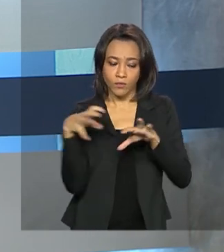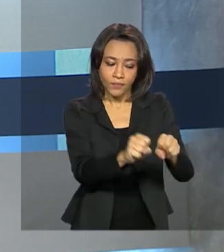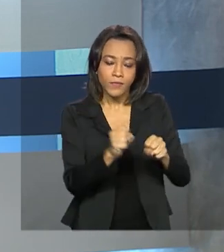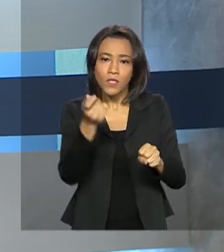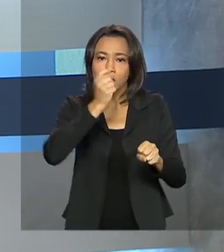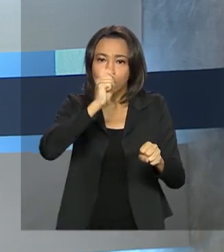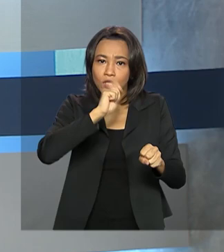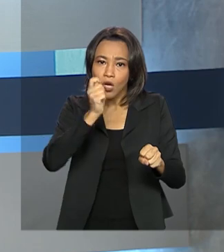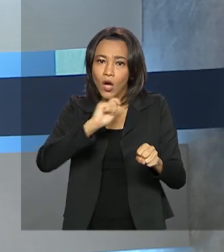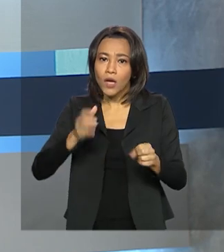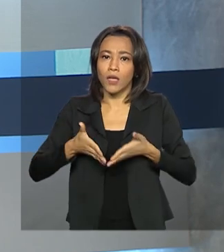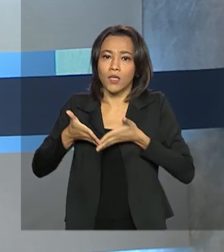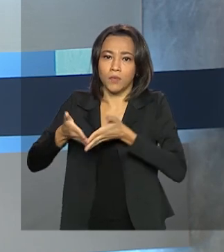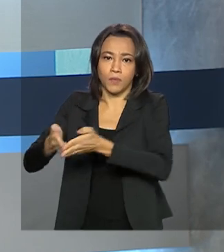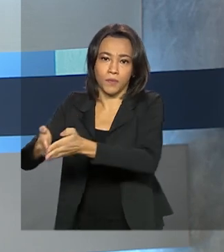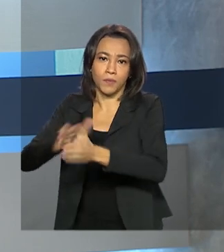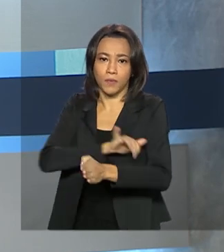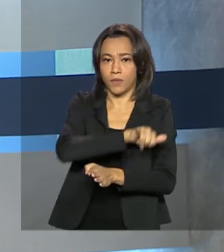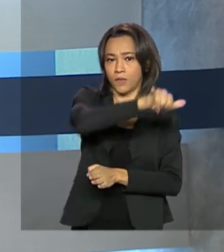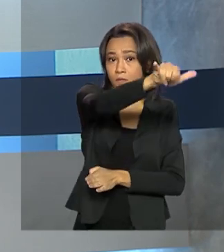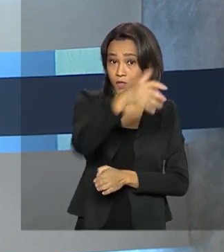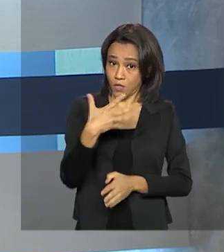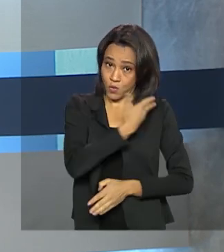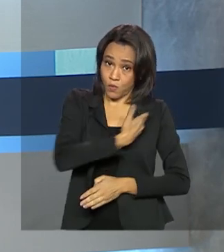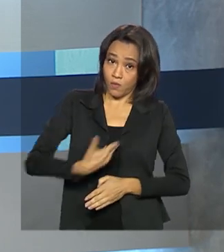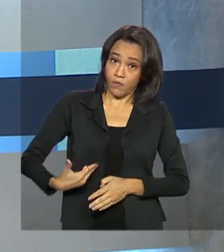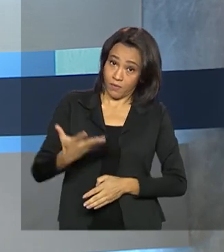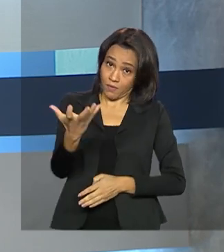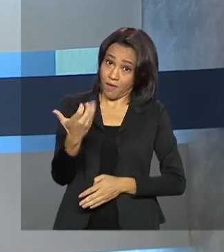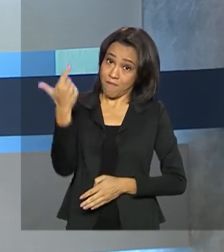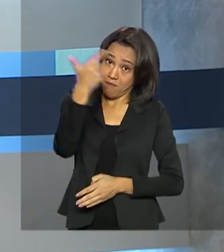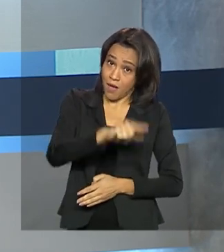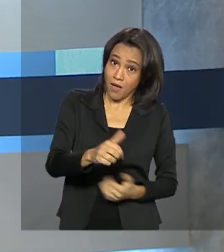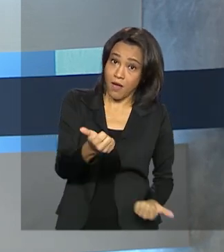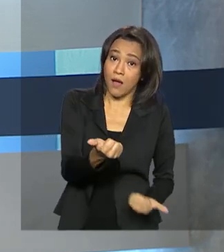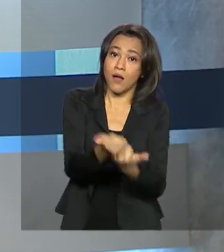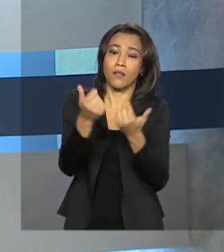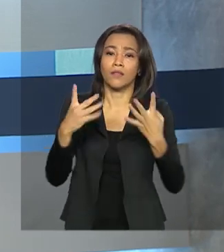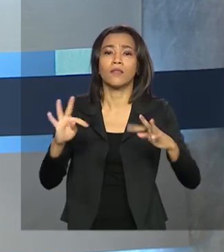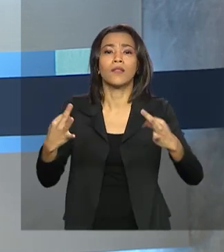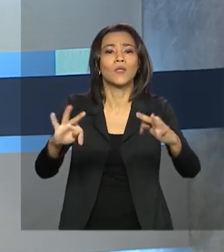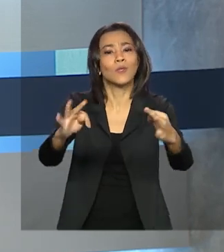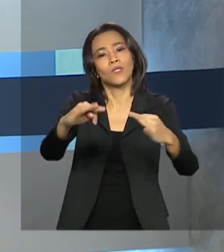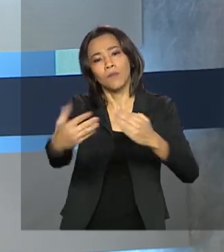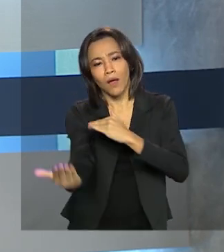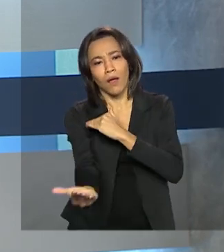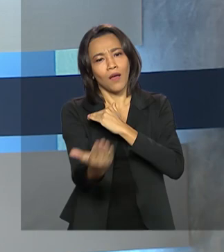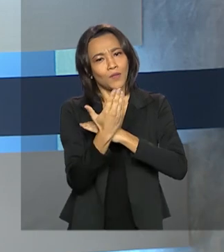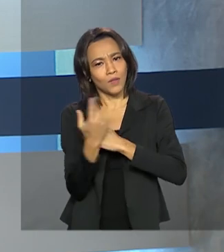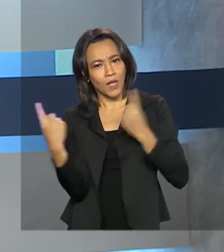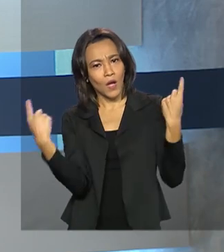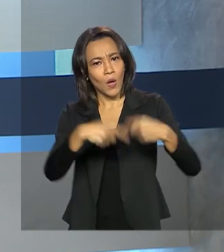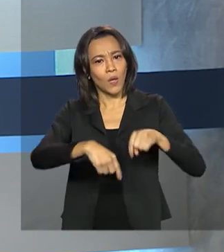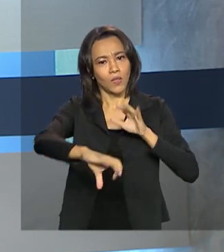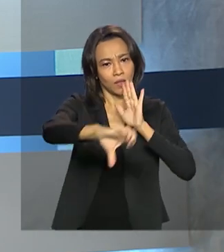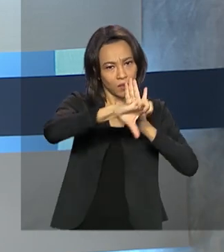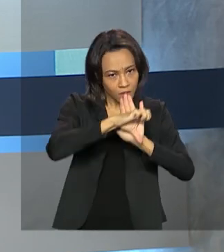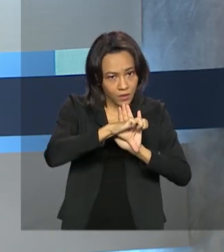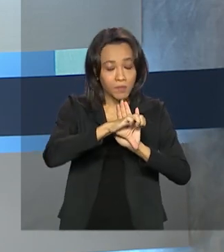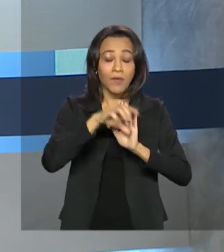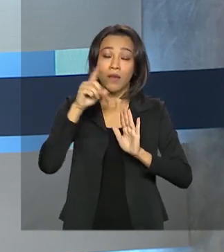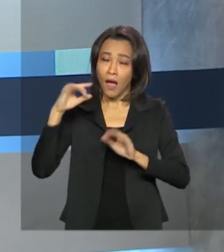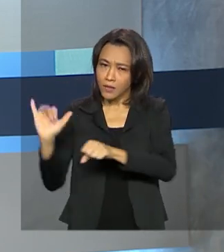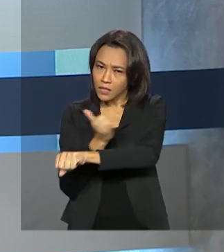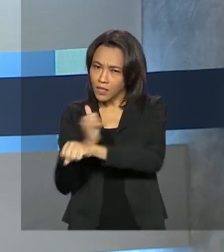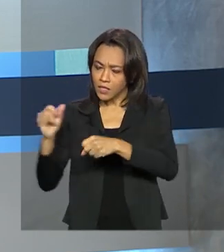brasileiros. E o governo quer investir em mais tecnologia para fazer frente ao crime organizado. As estratégias estão